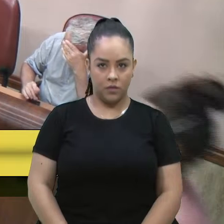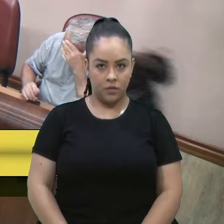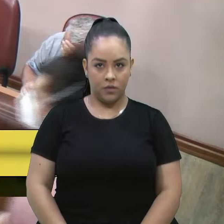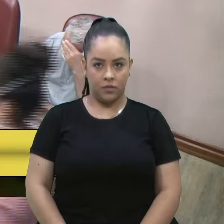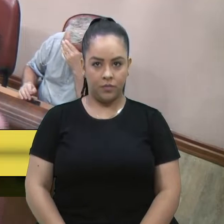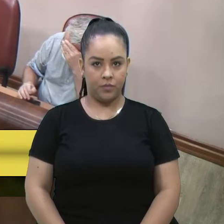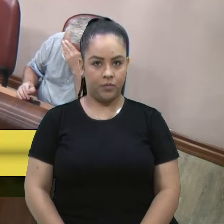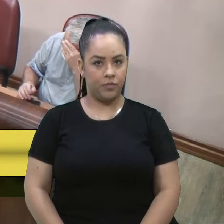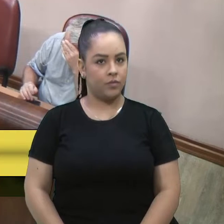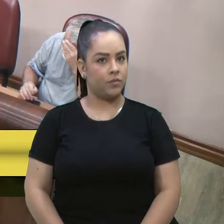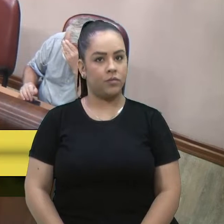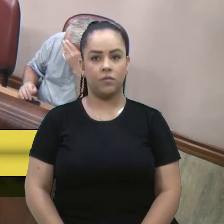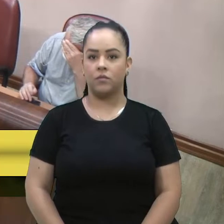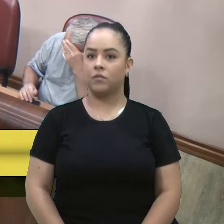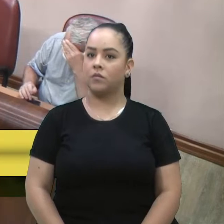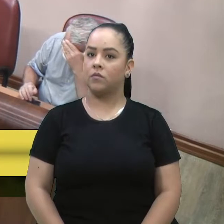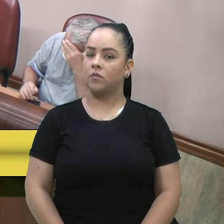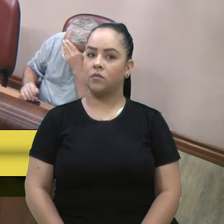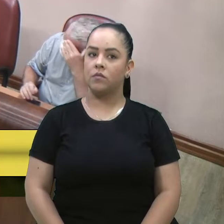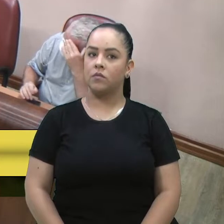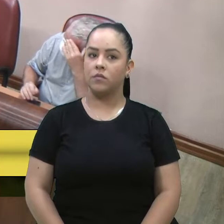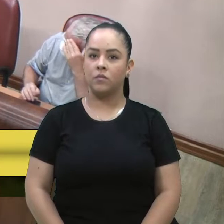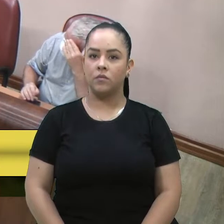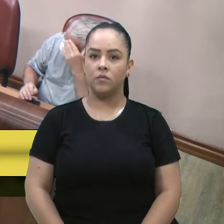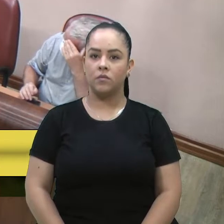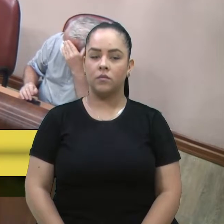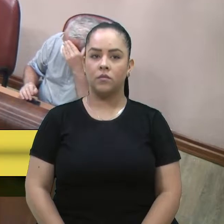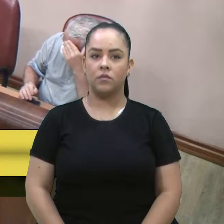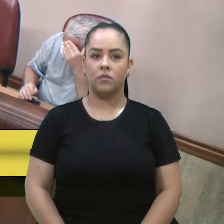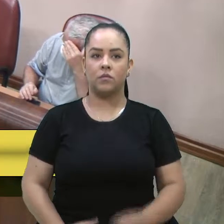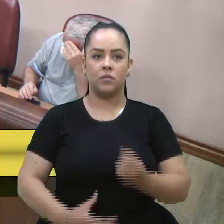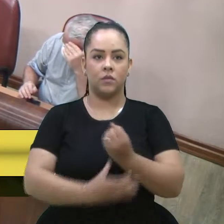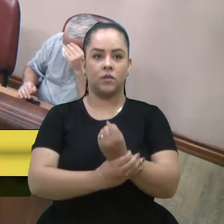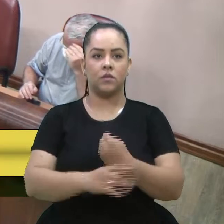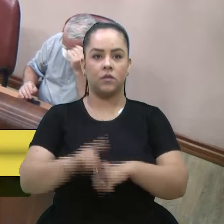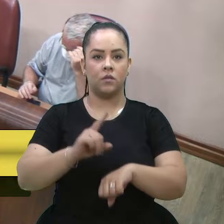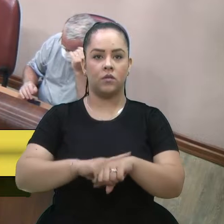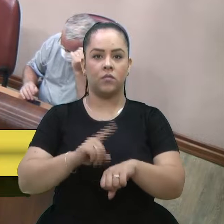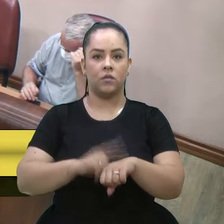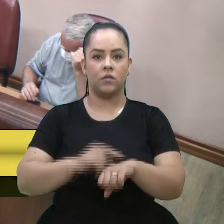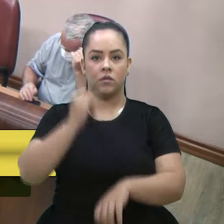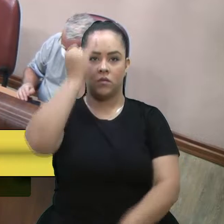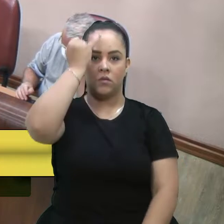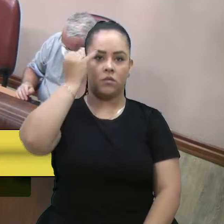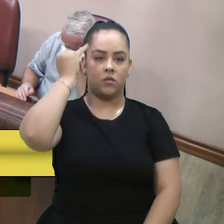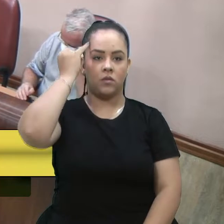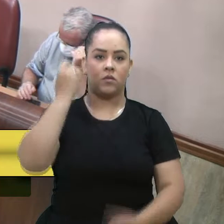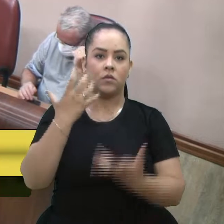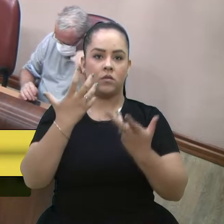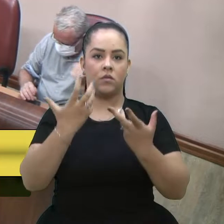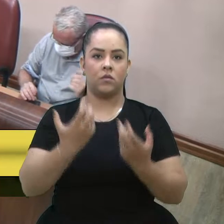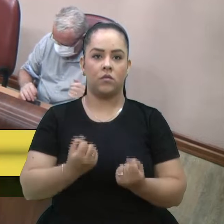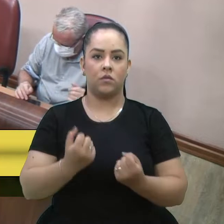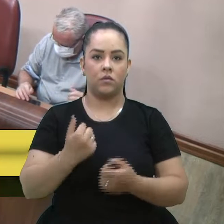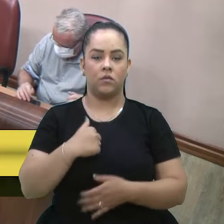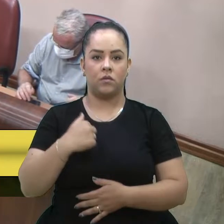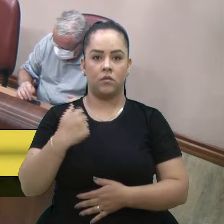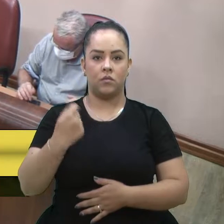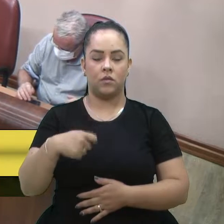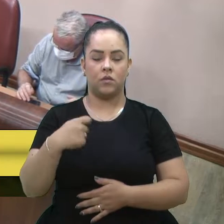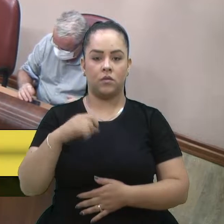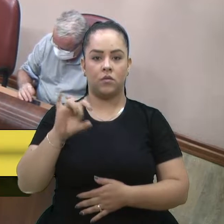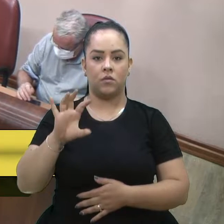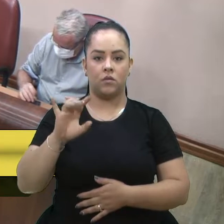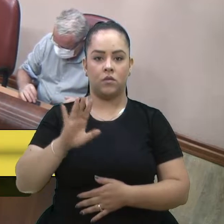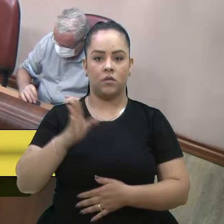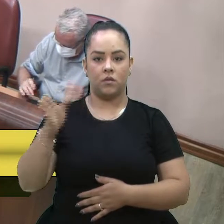O seu tempo está assegurado, D'Ambrosa assume por alguns momentos, só preciso ir até o toalete